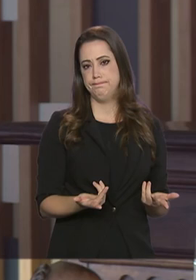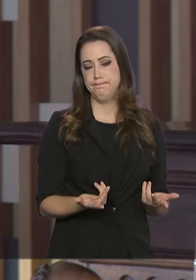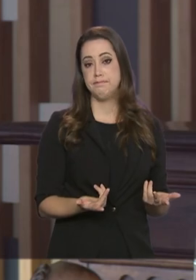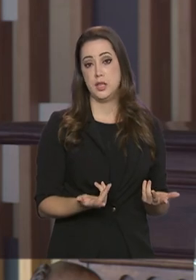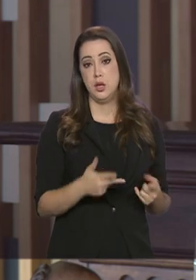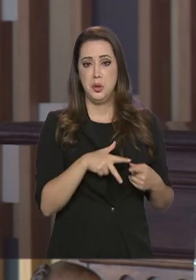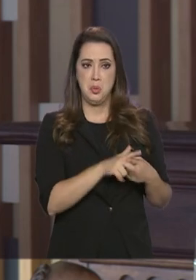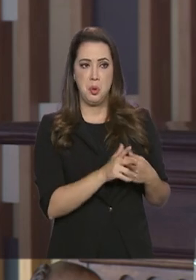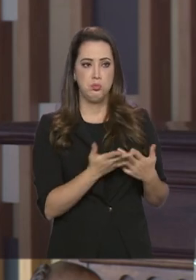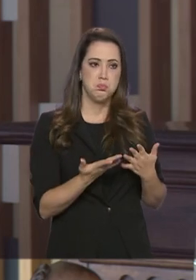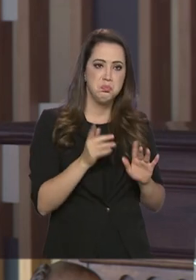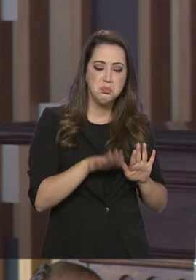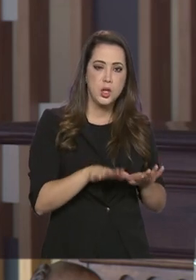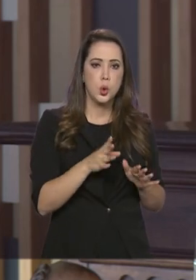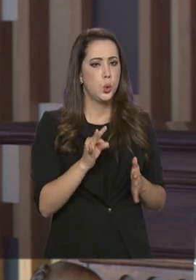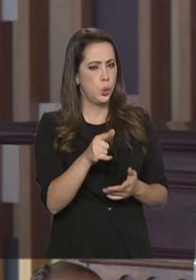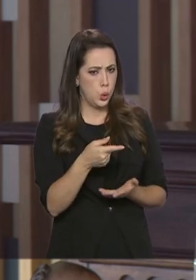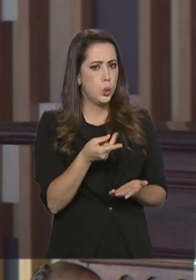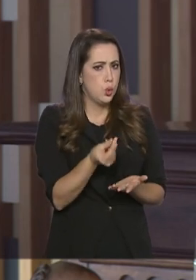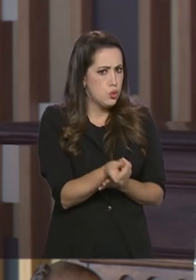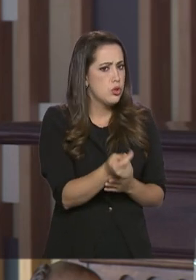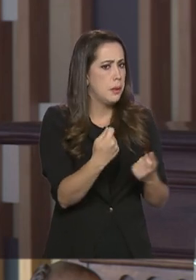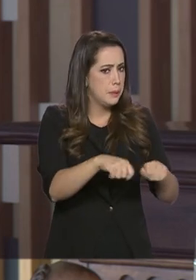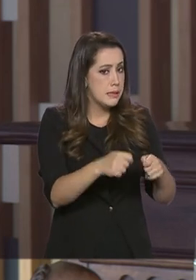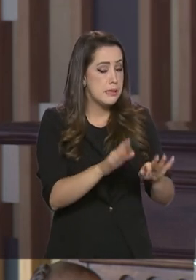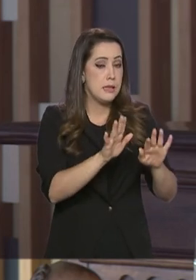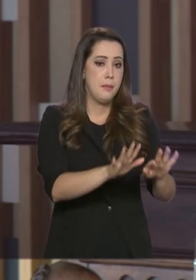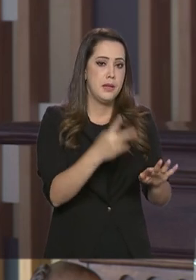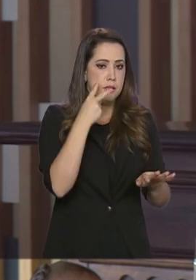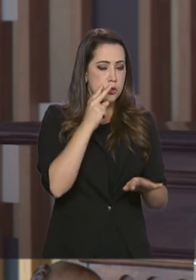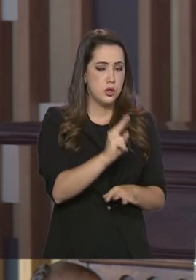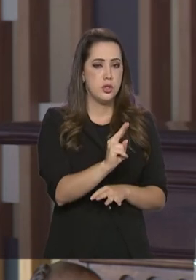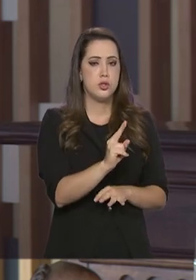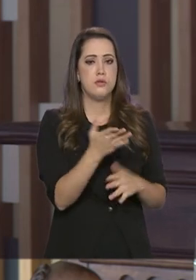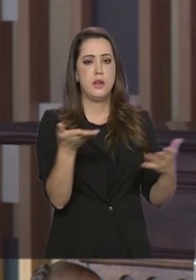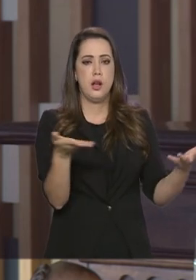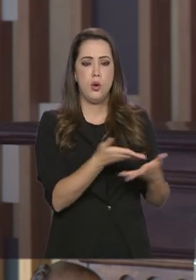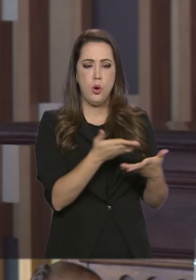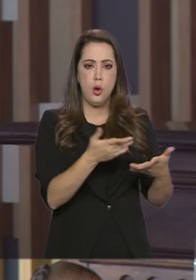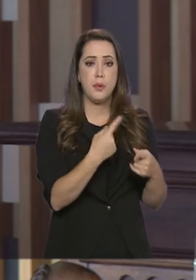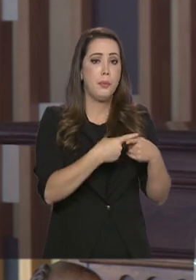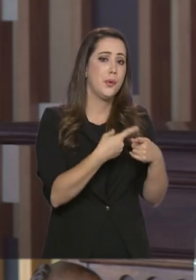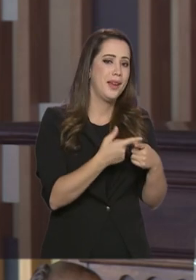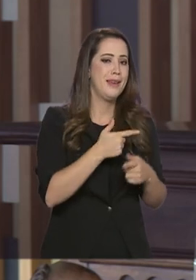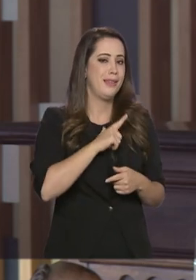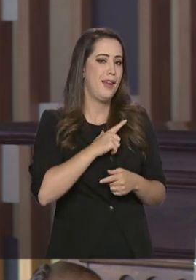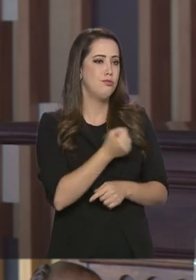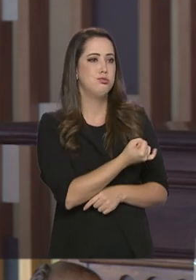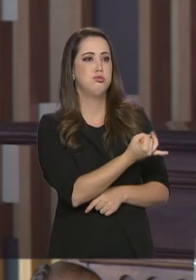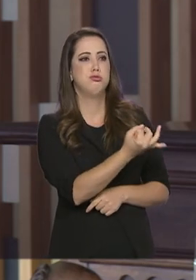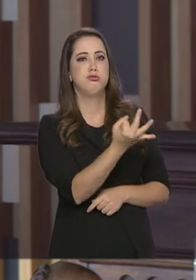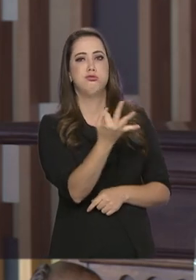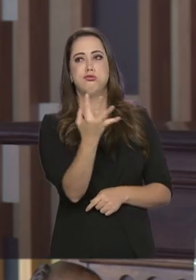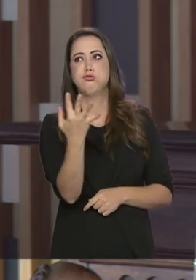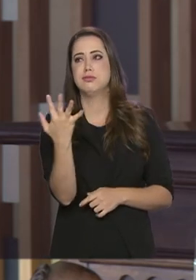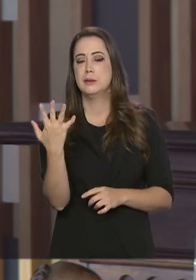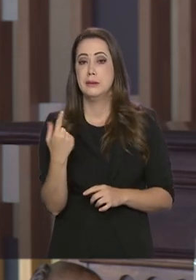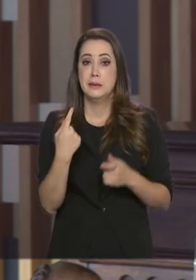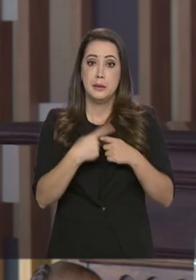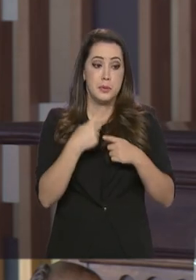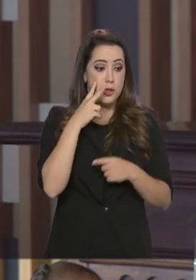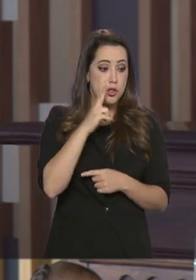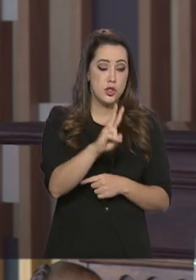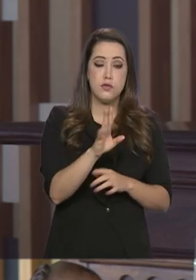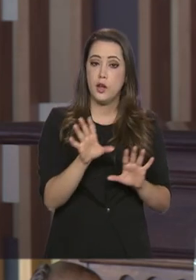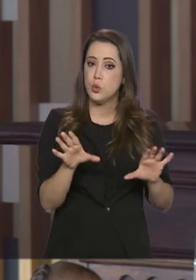A manutenção disso, claro, tudo custa dinheiro, mas eu acho que os brasileiros viram agora que se justifica, né? Porque, na hora que foi preciso, estavam lá as